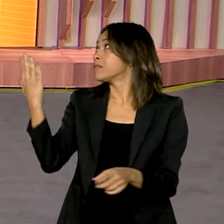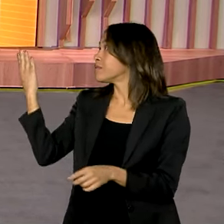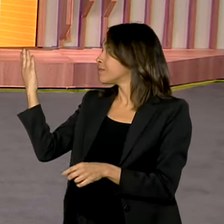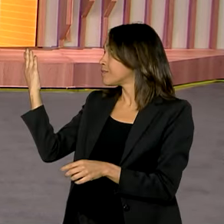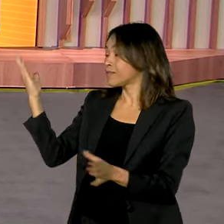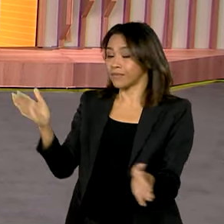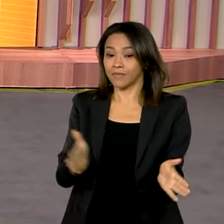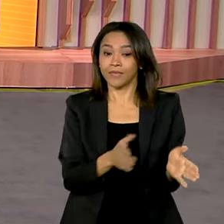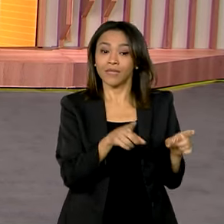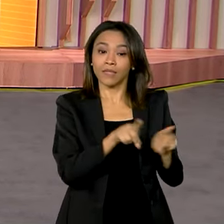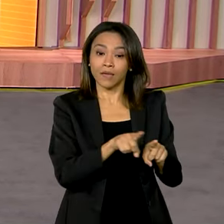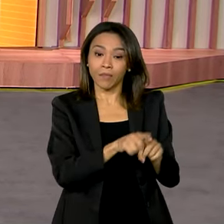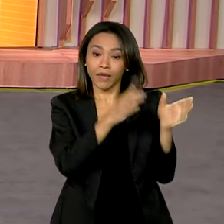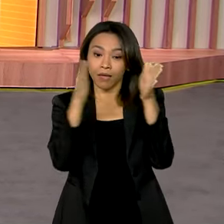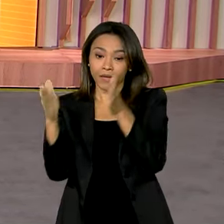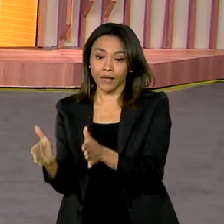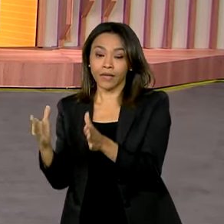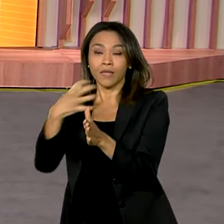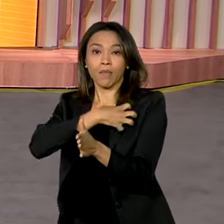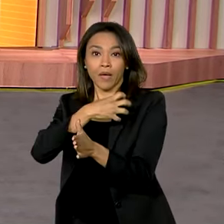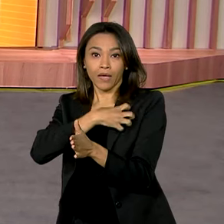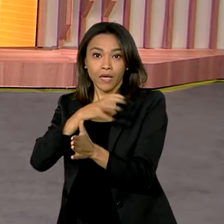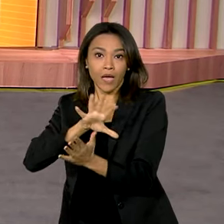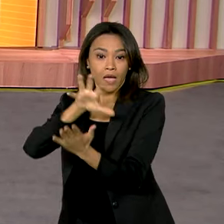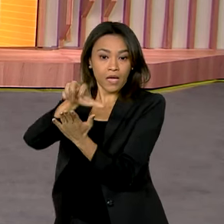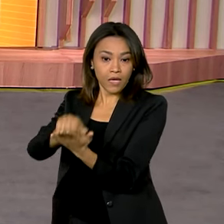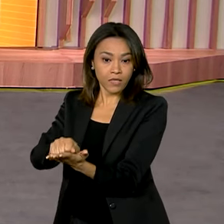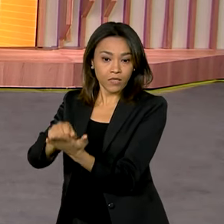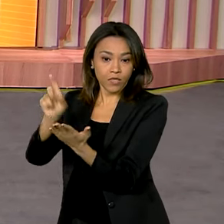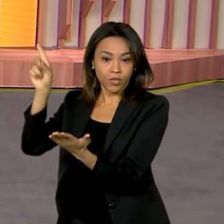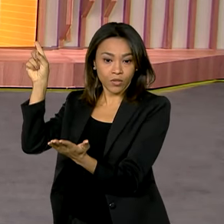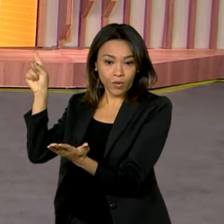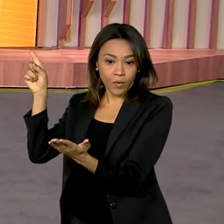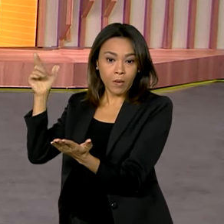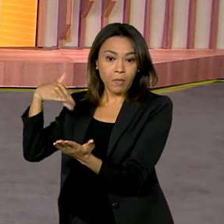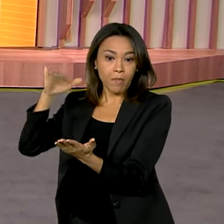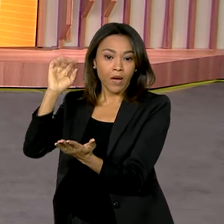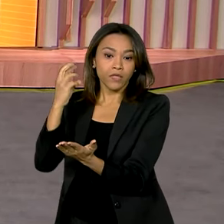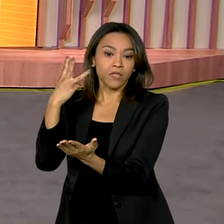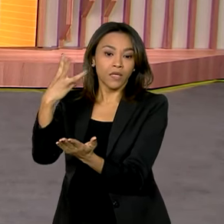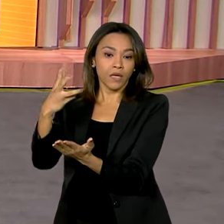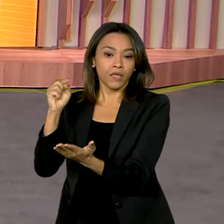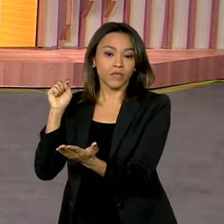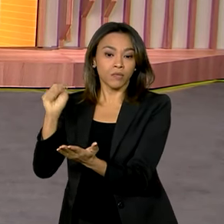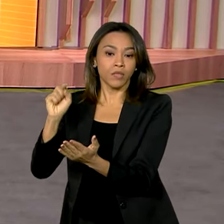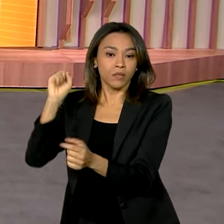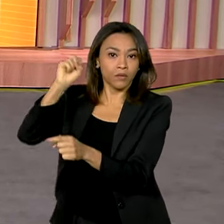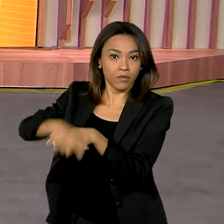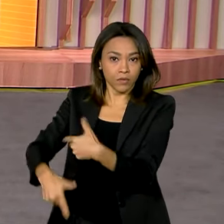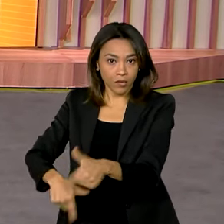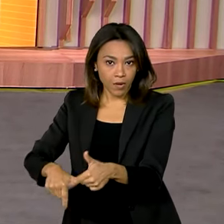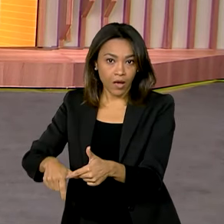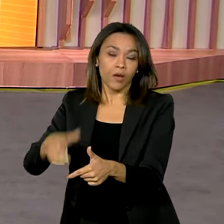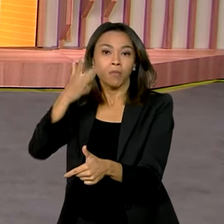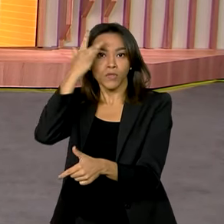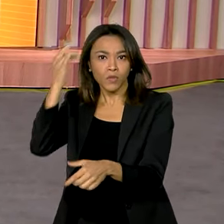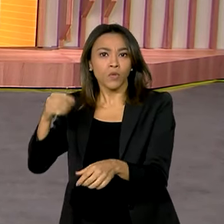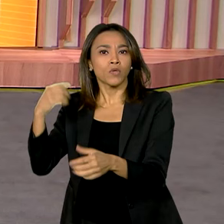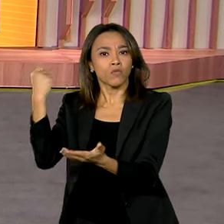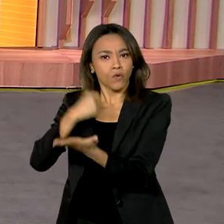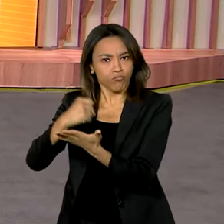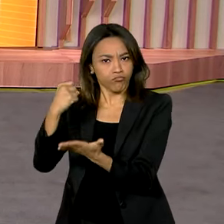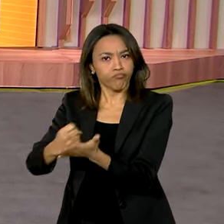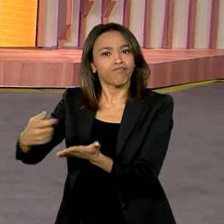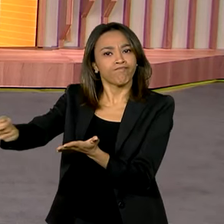cidade baiana registrou em fevereiro mais de 3 mil trabalhadores, incluindo aí funcionários com carteira